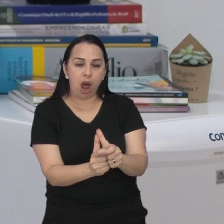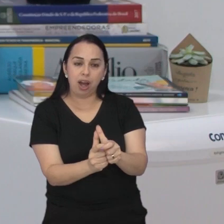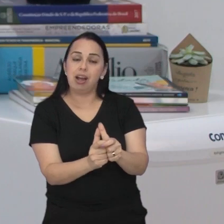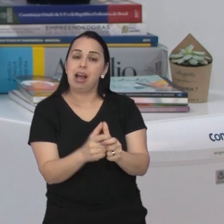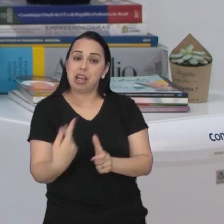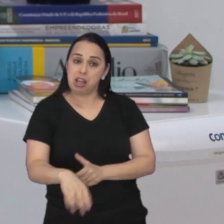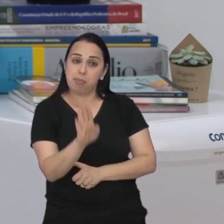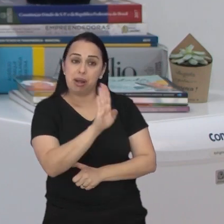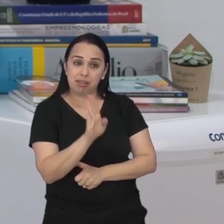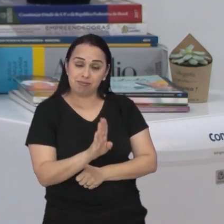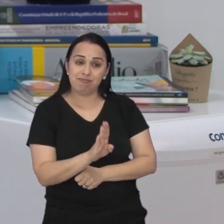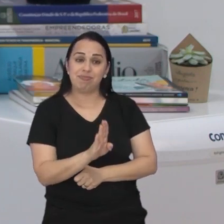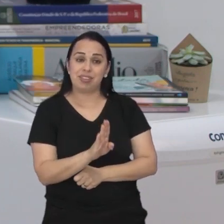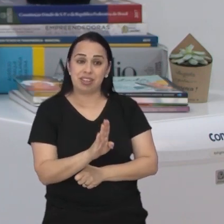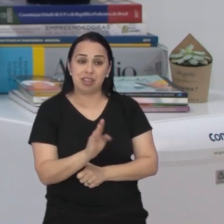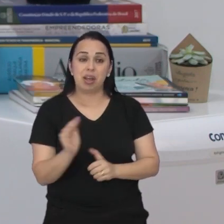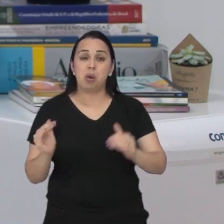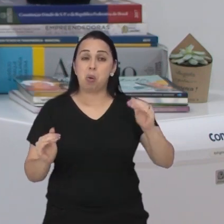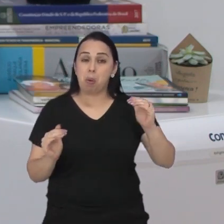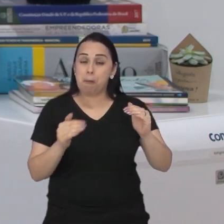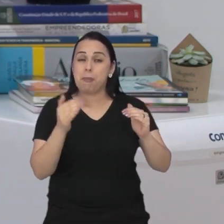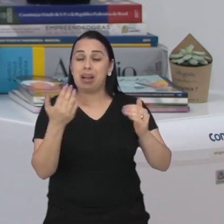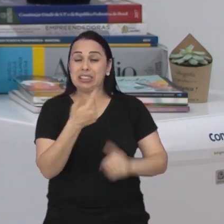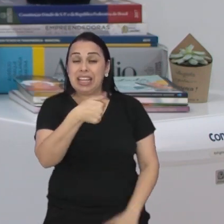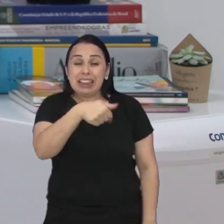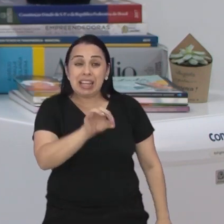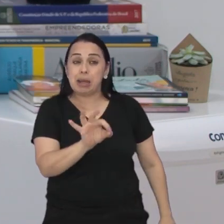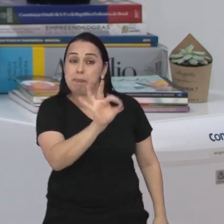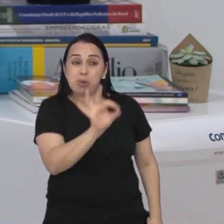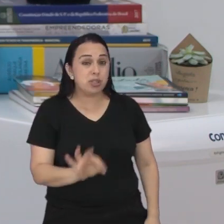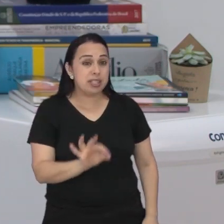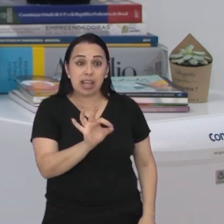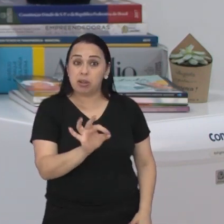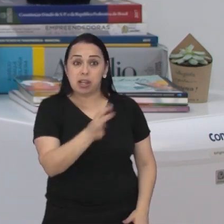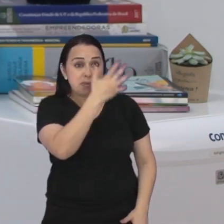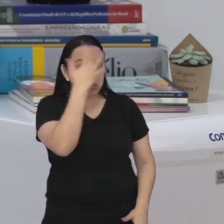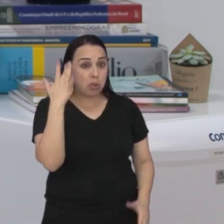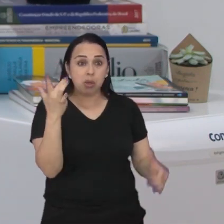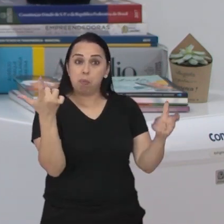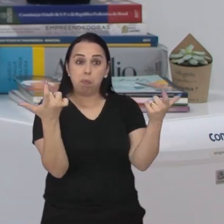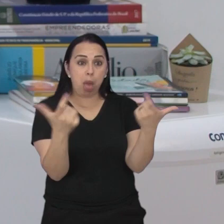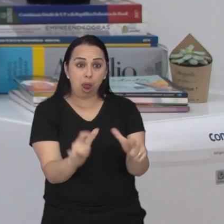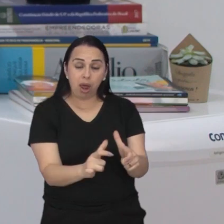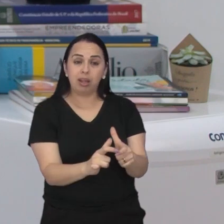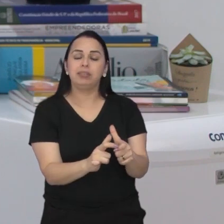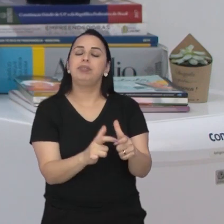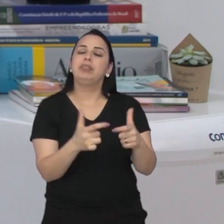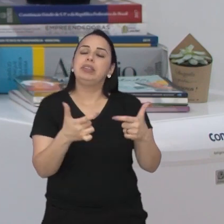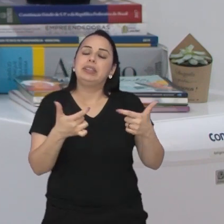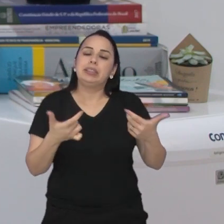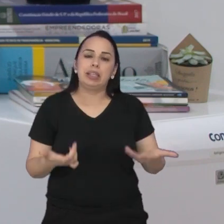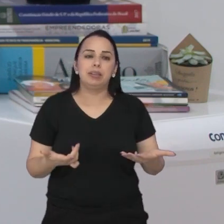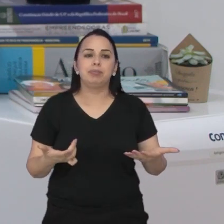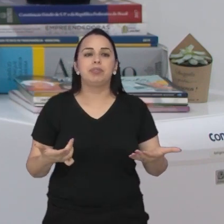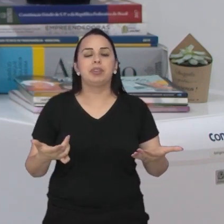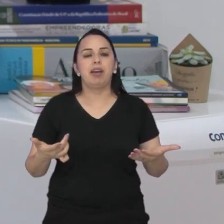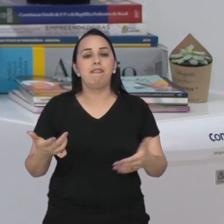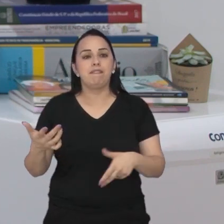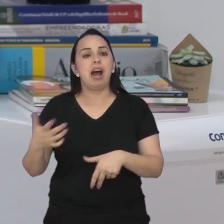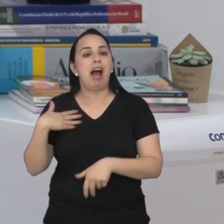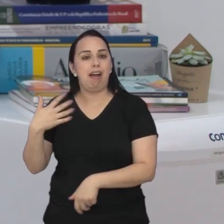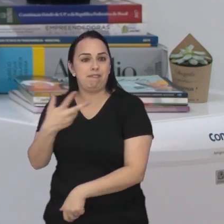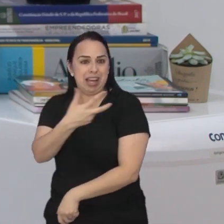dramaticamente no Brasil ela está inferior a 70% de cobertura vacinal e sendo que